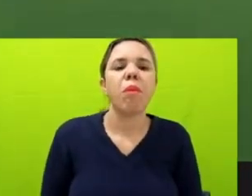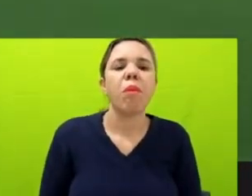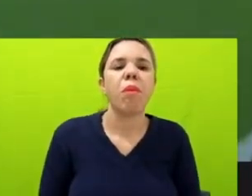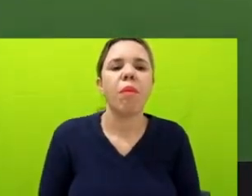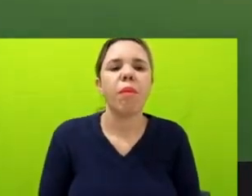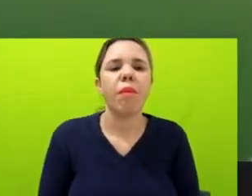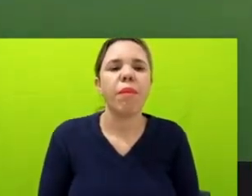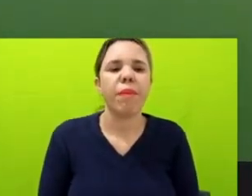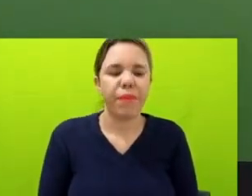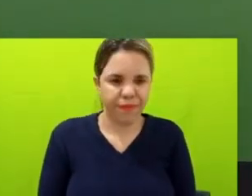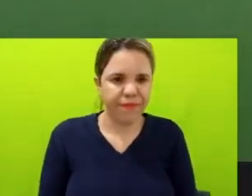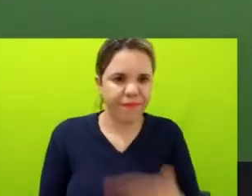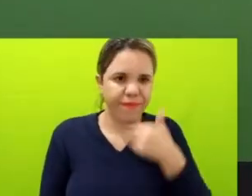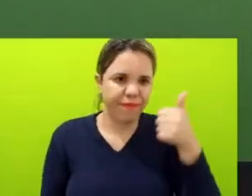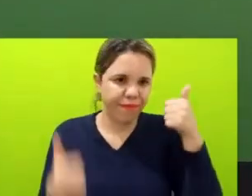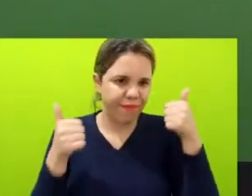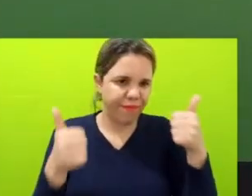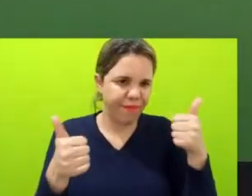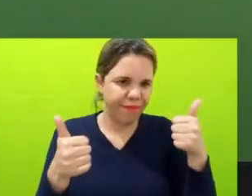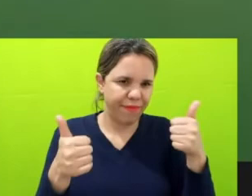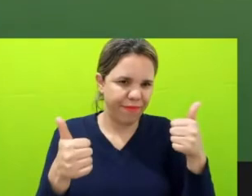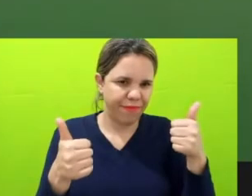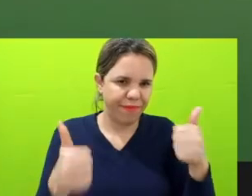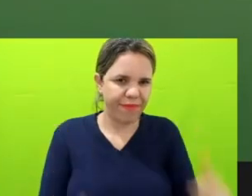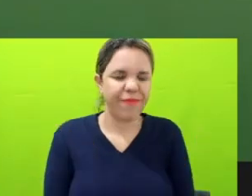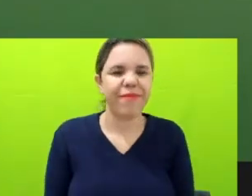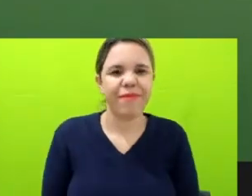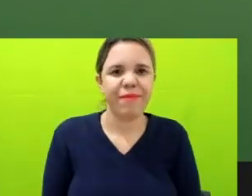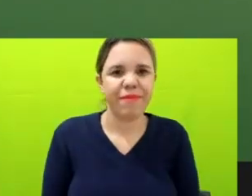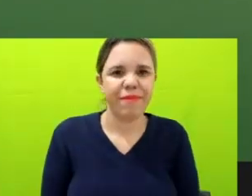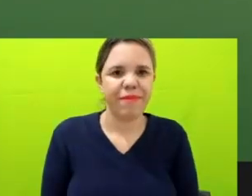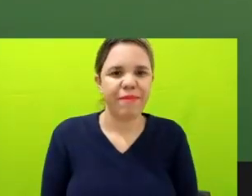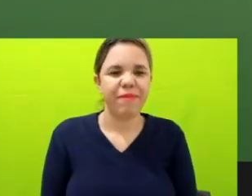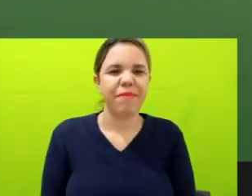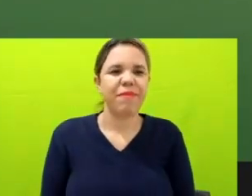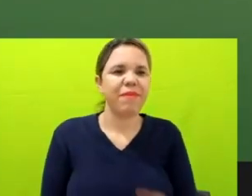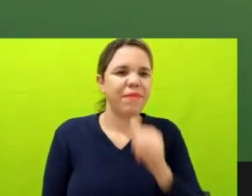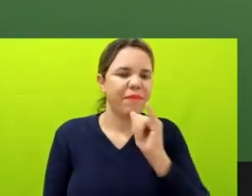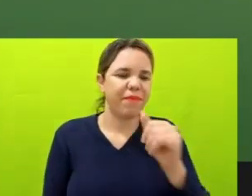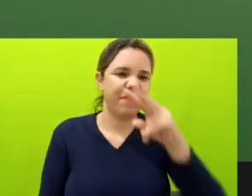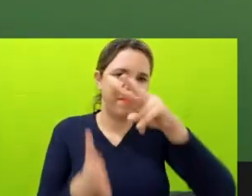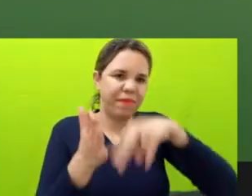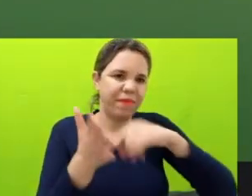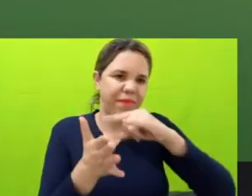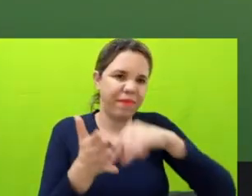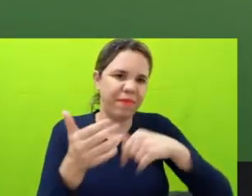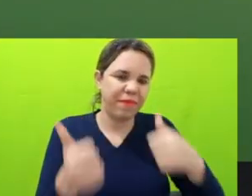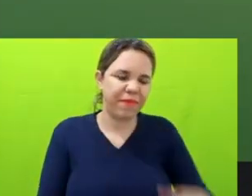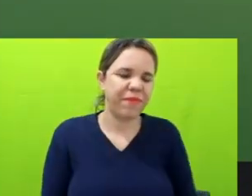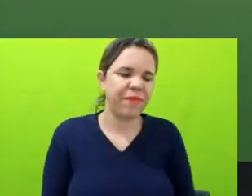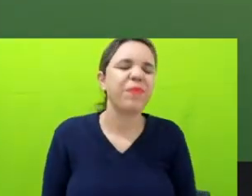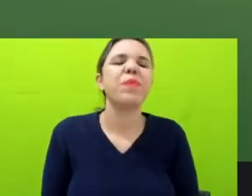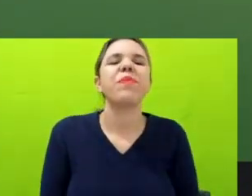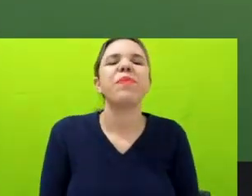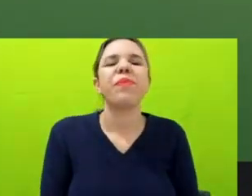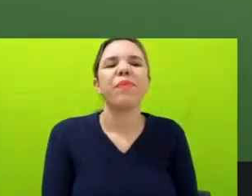Está melhor assim? Tá, vocês podem me chamar a atenção, porque eu estou lendo aqui no documento, tá? Tá bom.